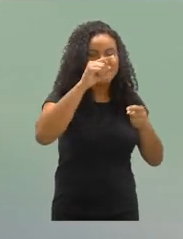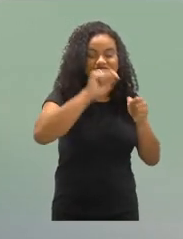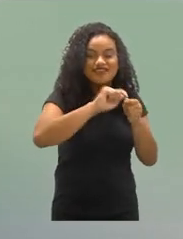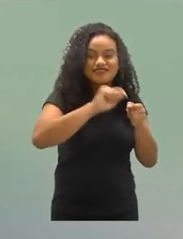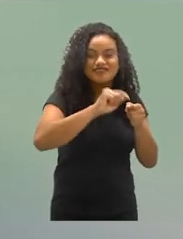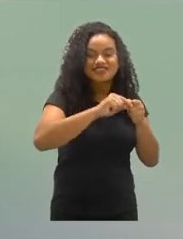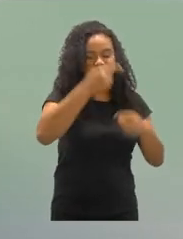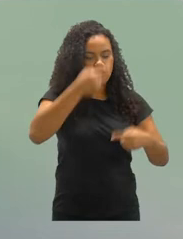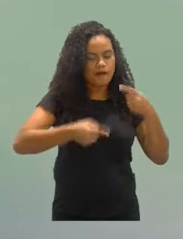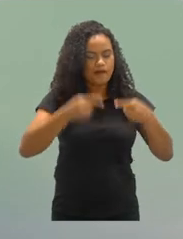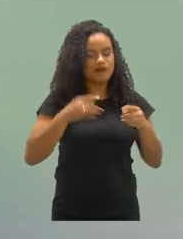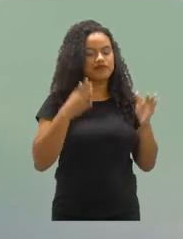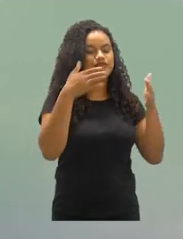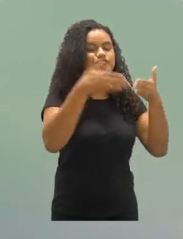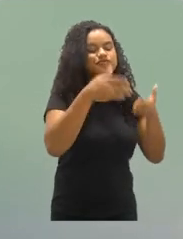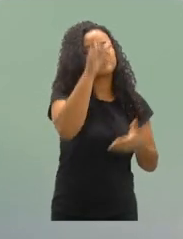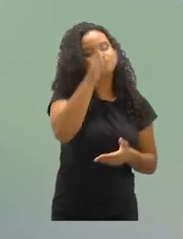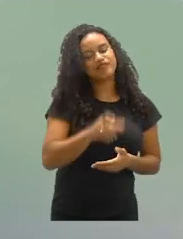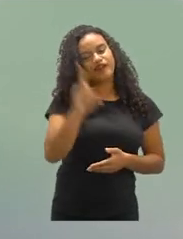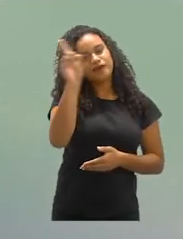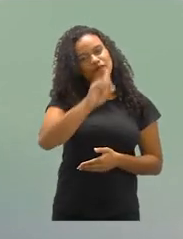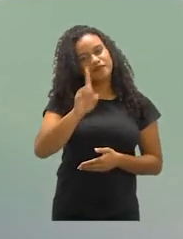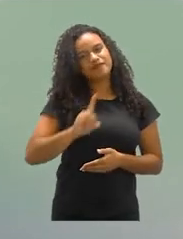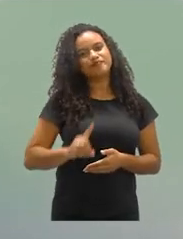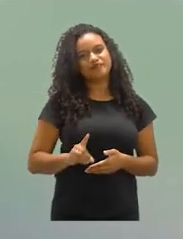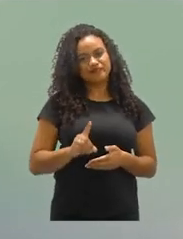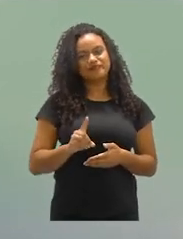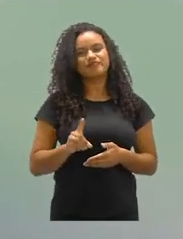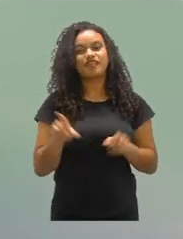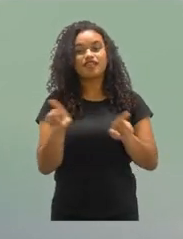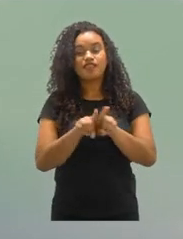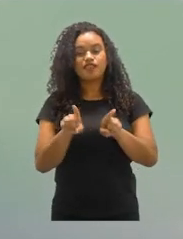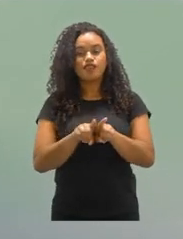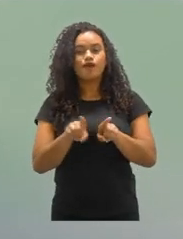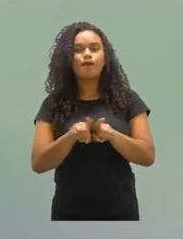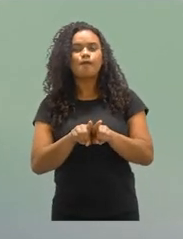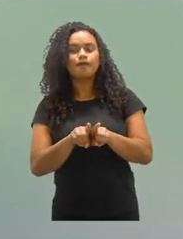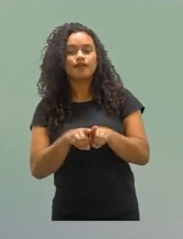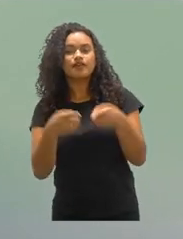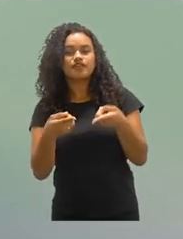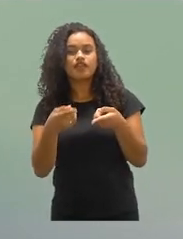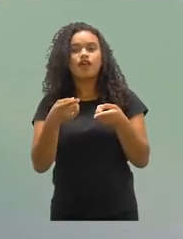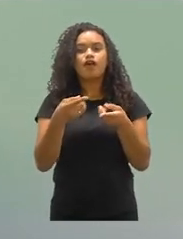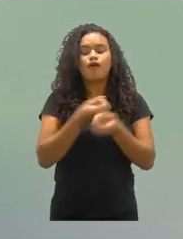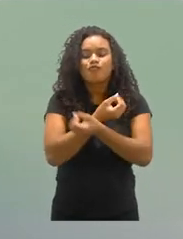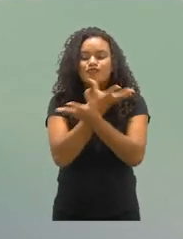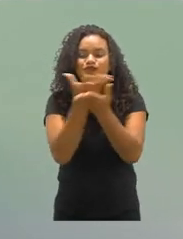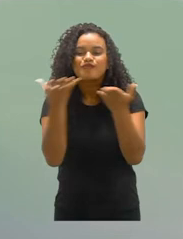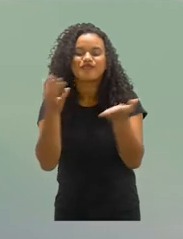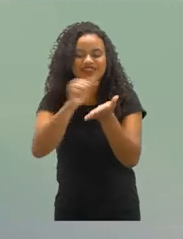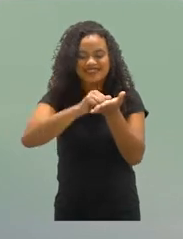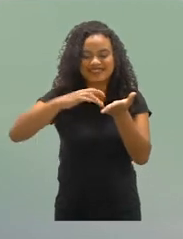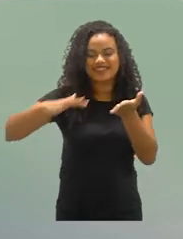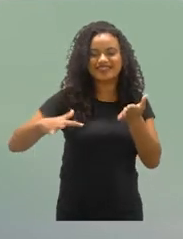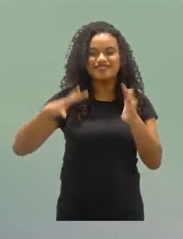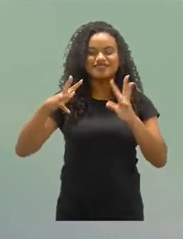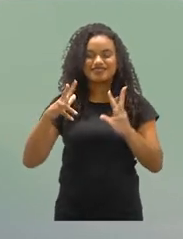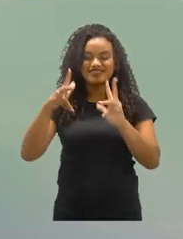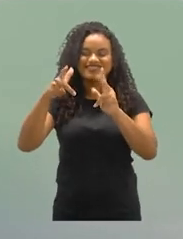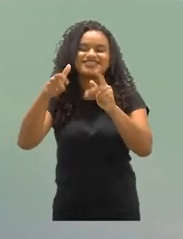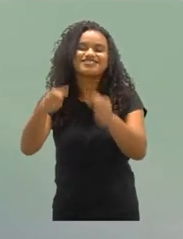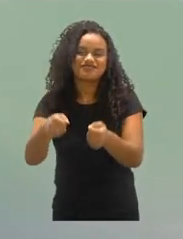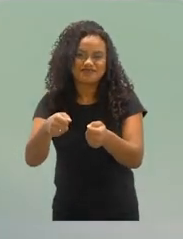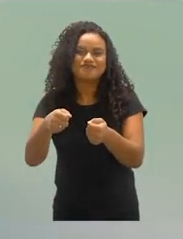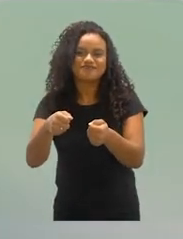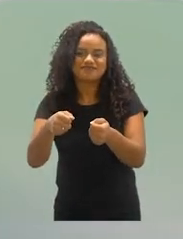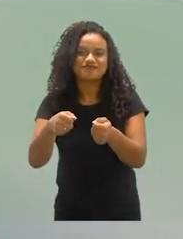Execução de Políticas Voltadas para Pessoas com Deficiência, mas também oferece atividades para o público em